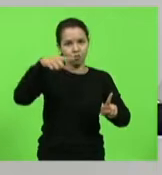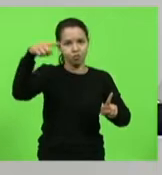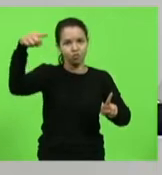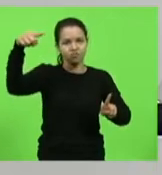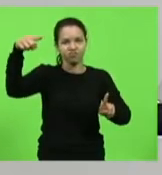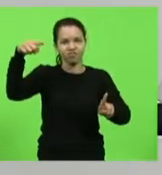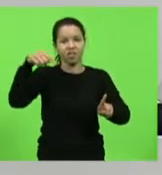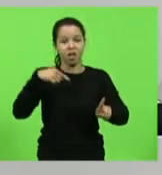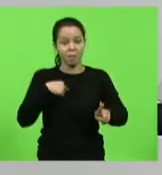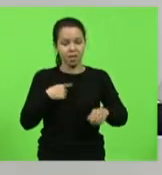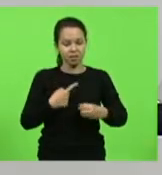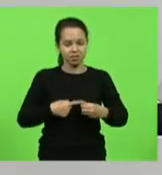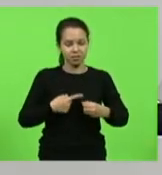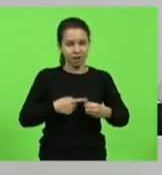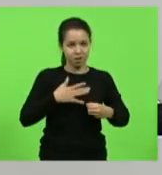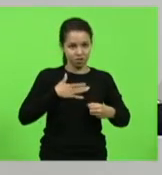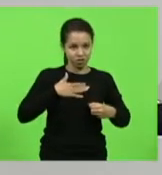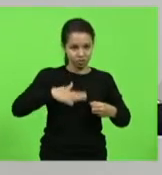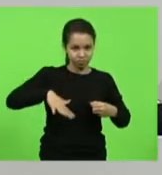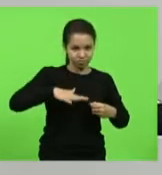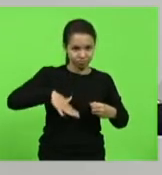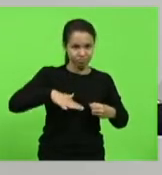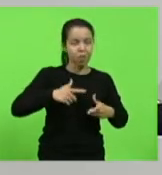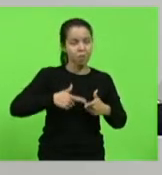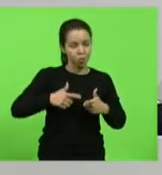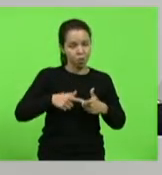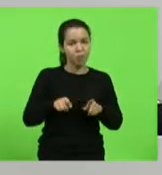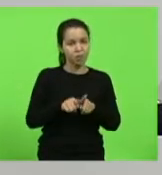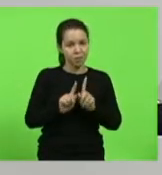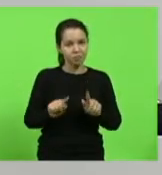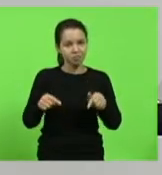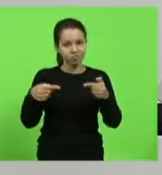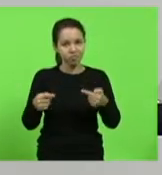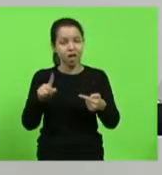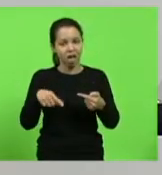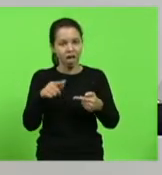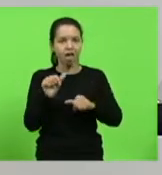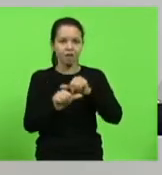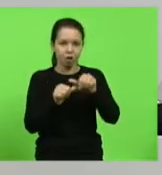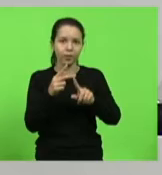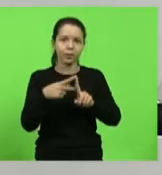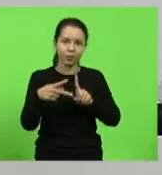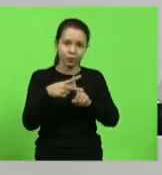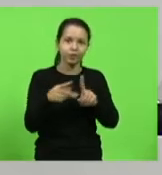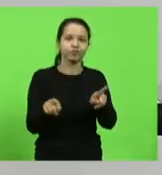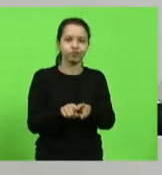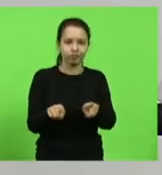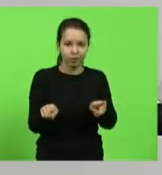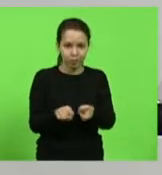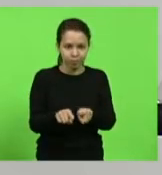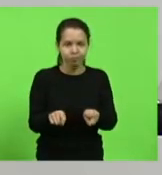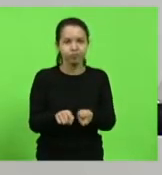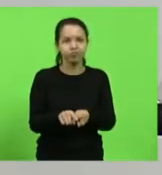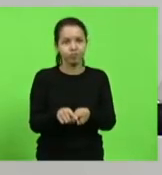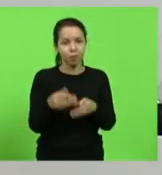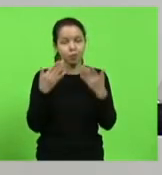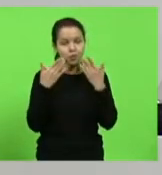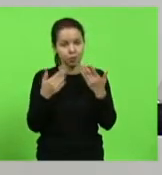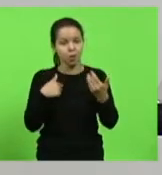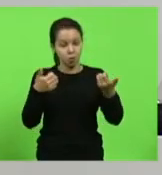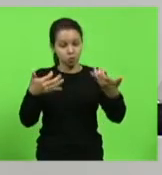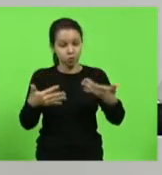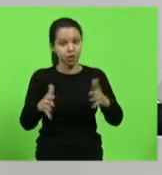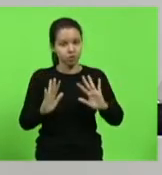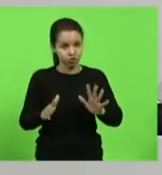temos um problema a ser enfrentado, que também é a reforma da Previdência. E há exemplo, como eu disse, que a